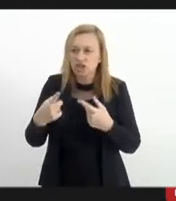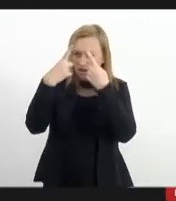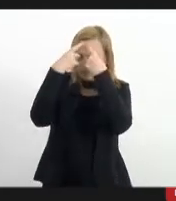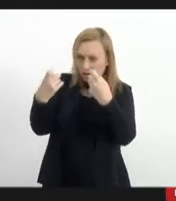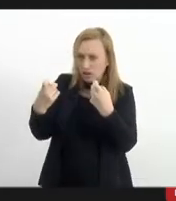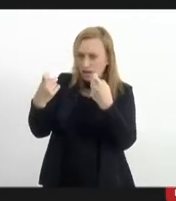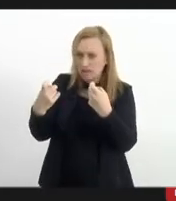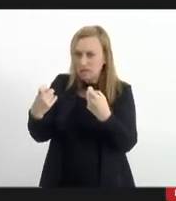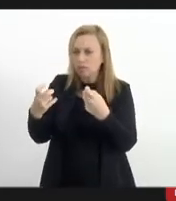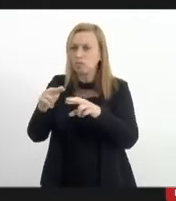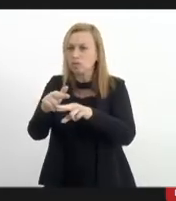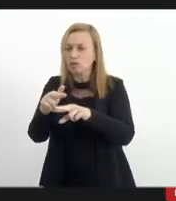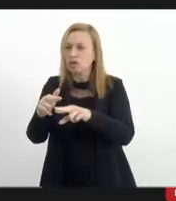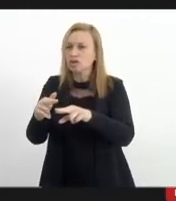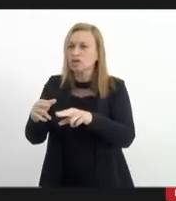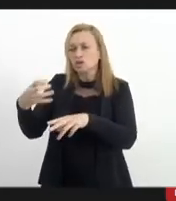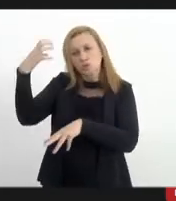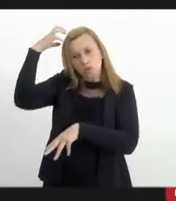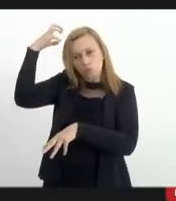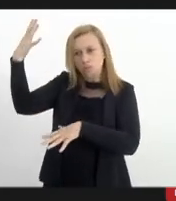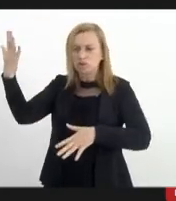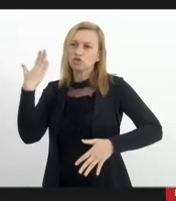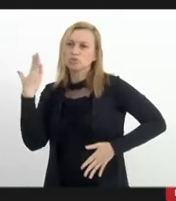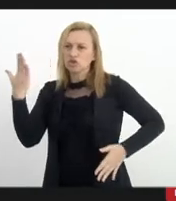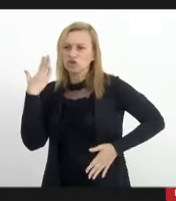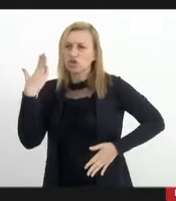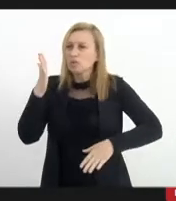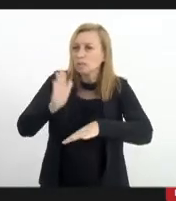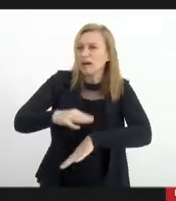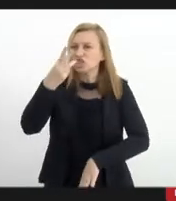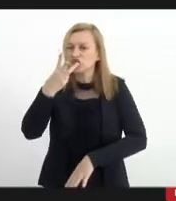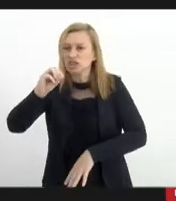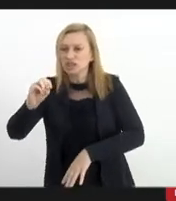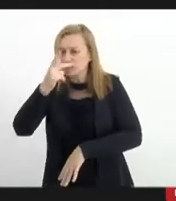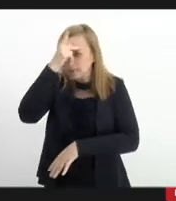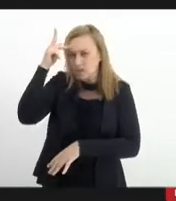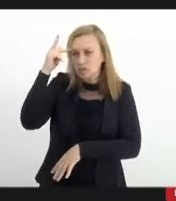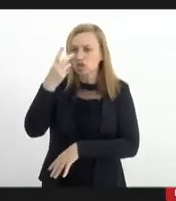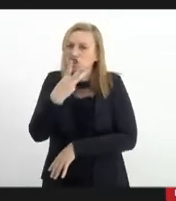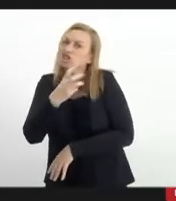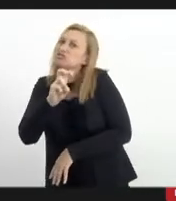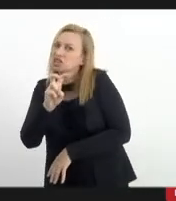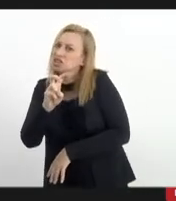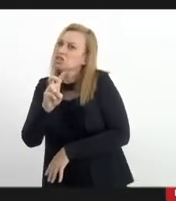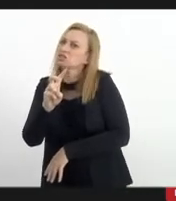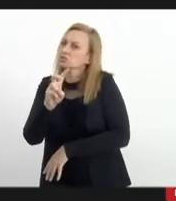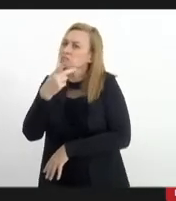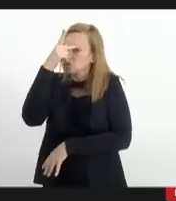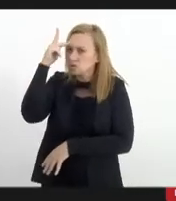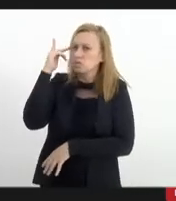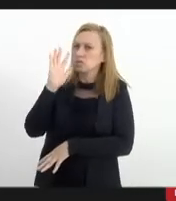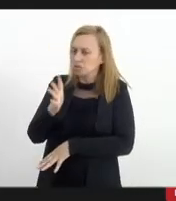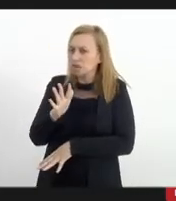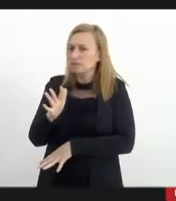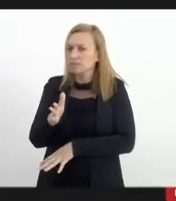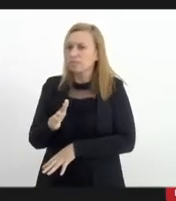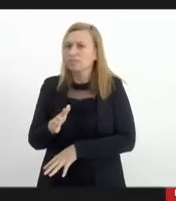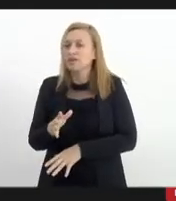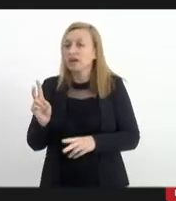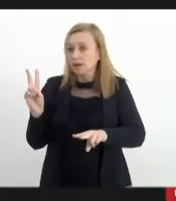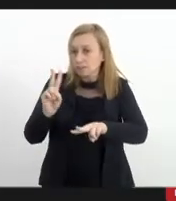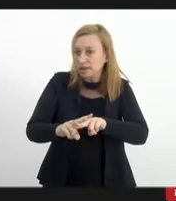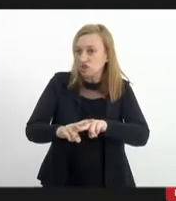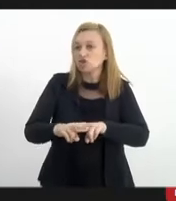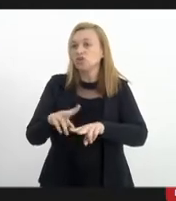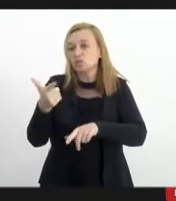por parte do tráfico, nós teríamos prendidos mais de 30 pessoas, 35 talvez, que farta momento de guerra teria sido apreendido.